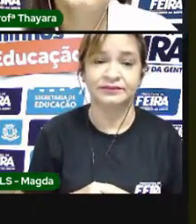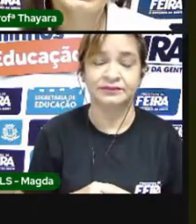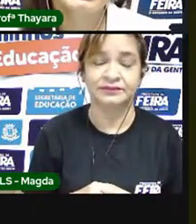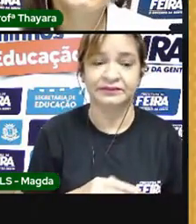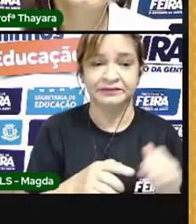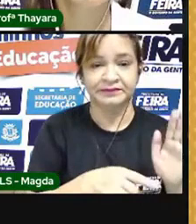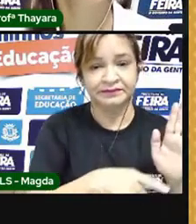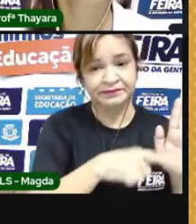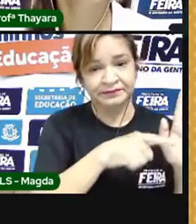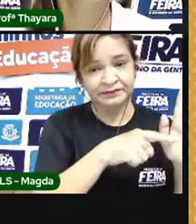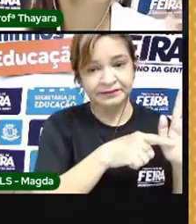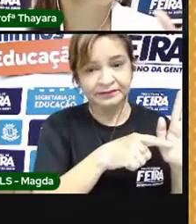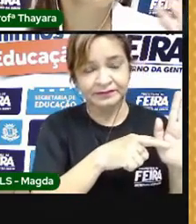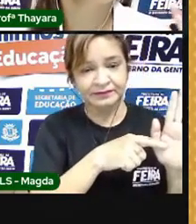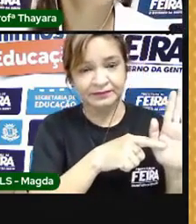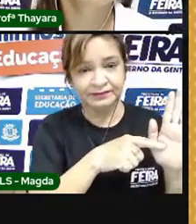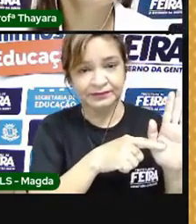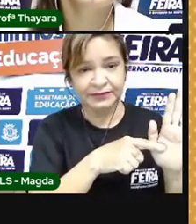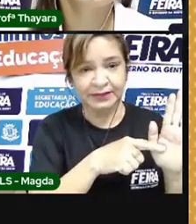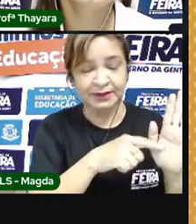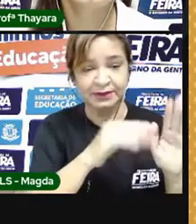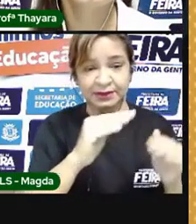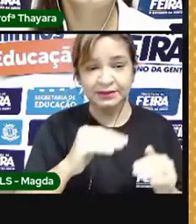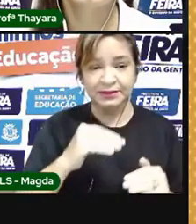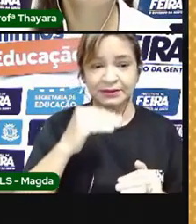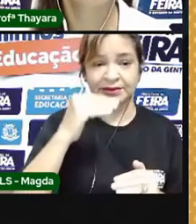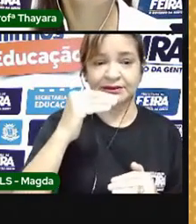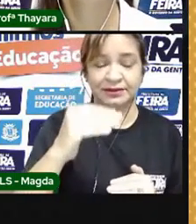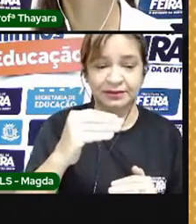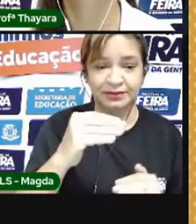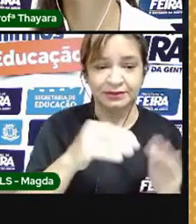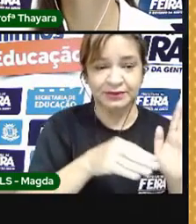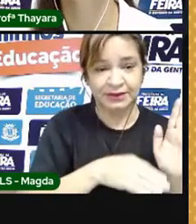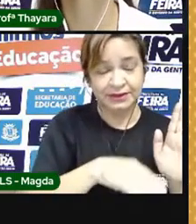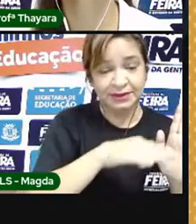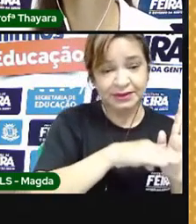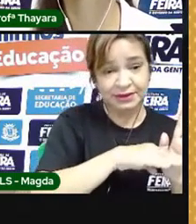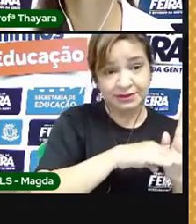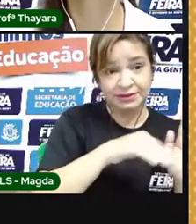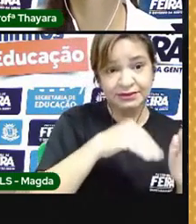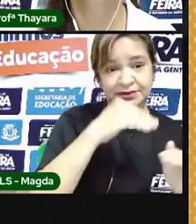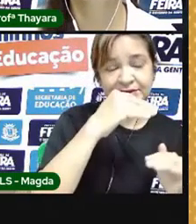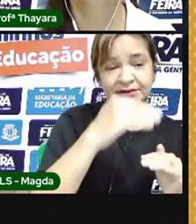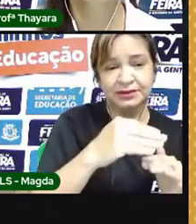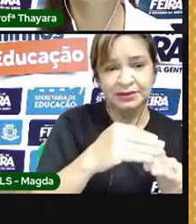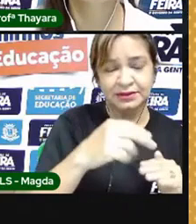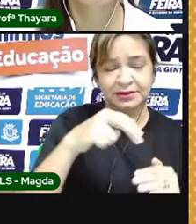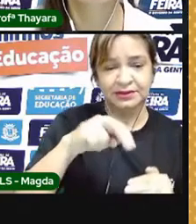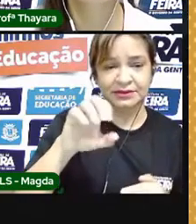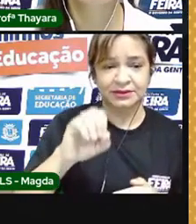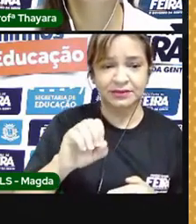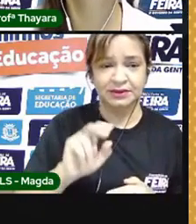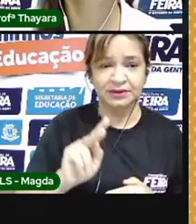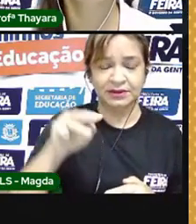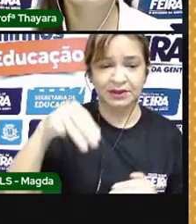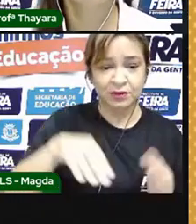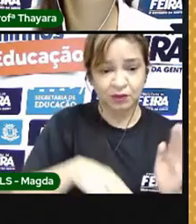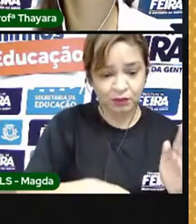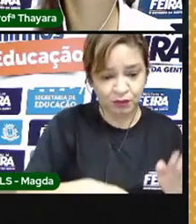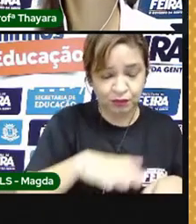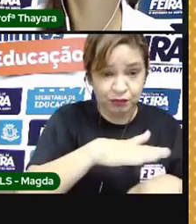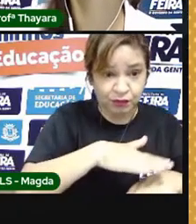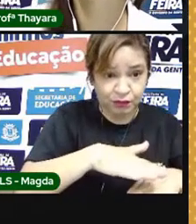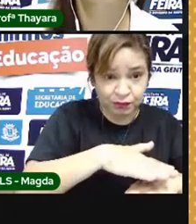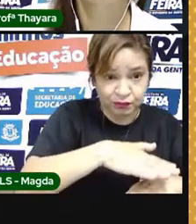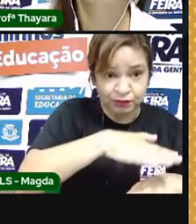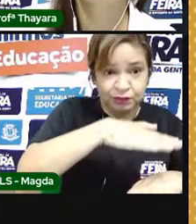A estratosfera é a camada que vem logo depois da troposfera. Ela pode chegar até 50 quilômetros do solo. E é lá